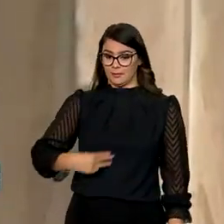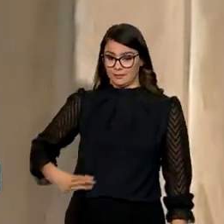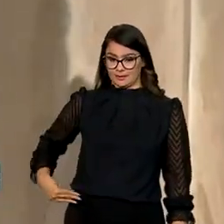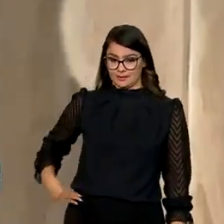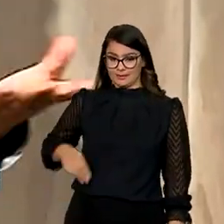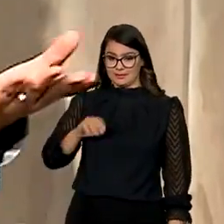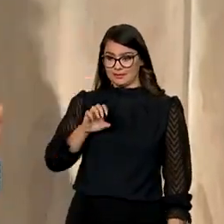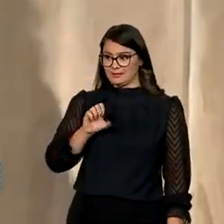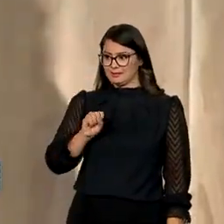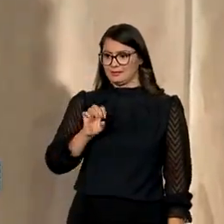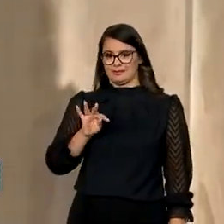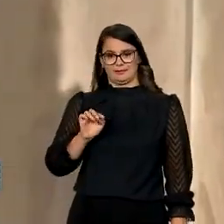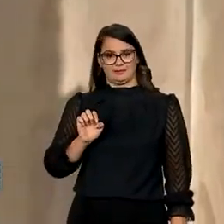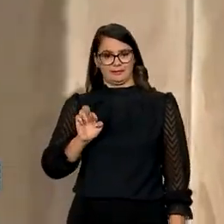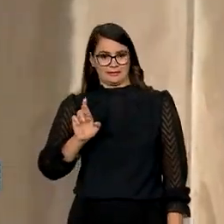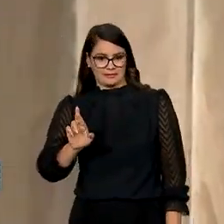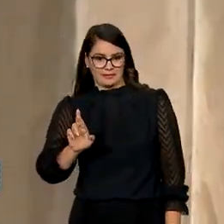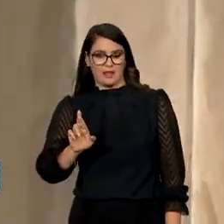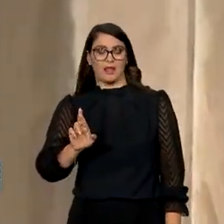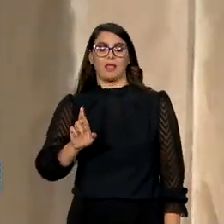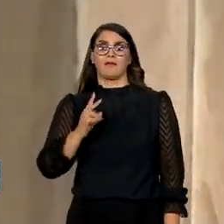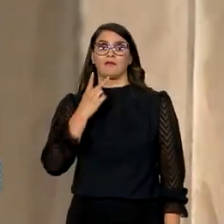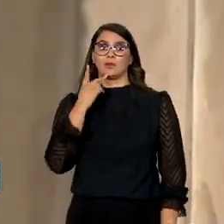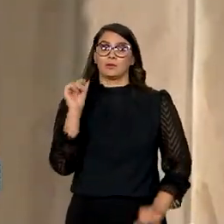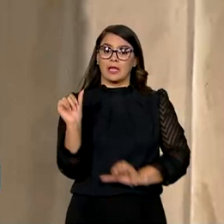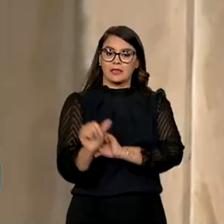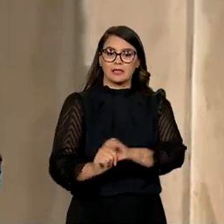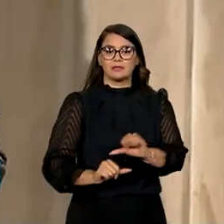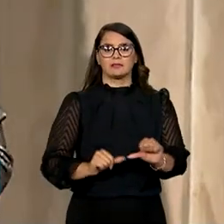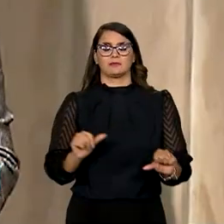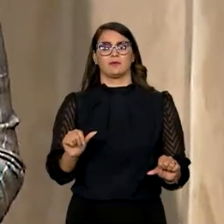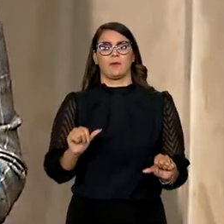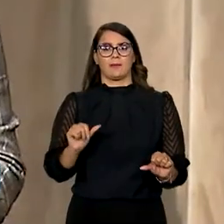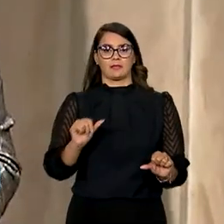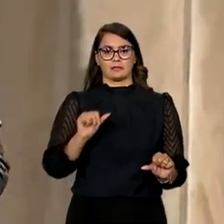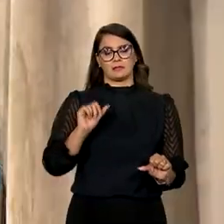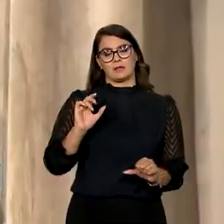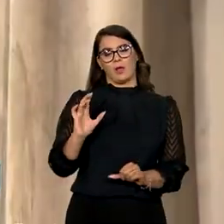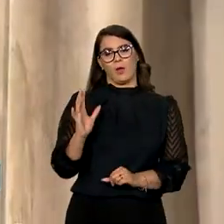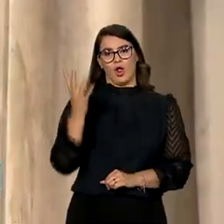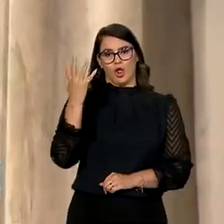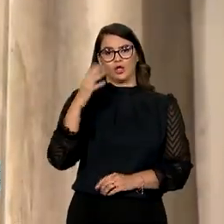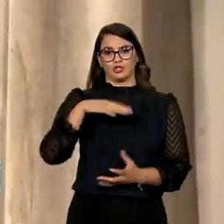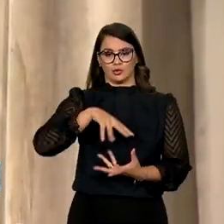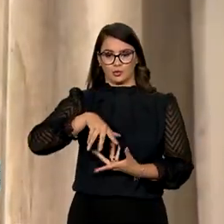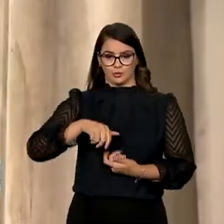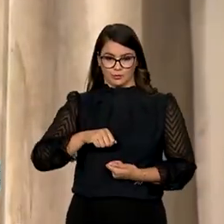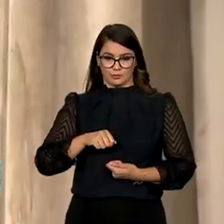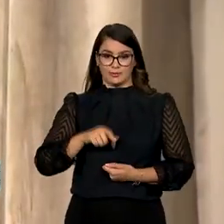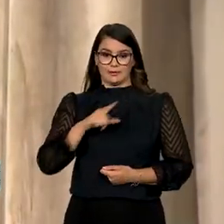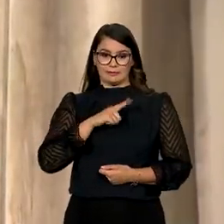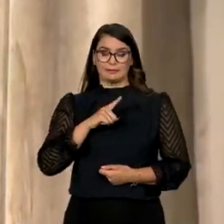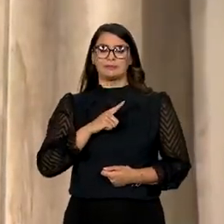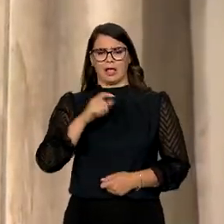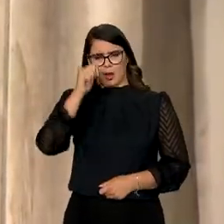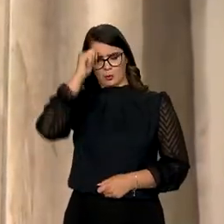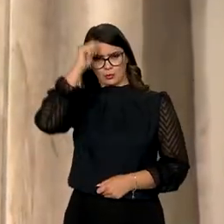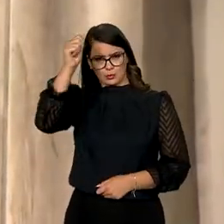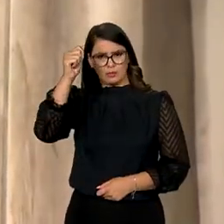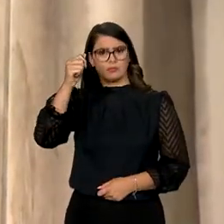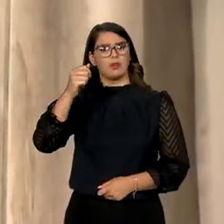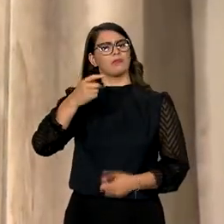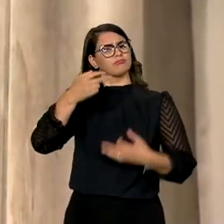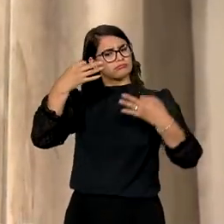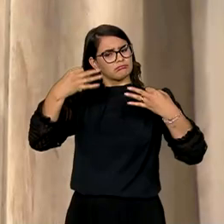destacou a liderança brasileira na transformação ecológica do mundo. A gente tem exatamente uma autoridade moral para